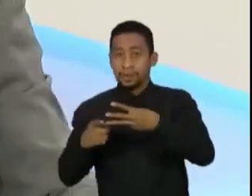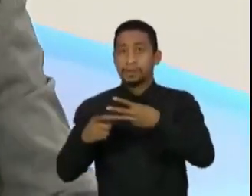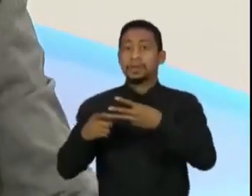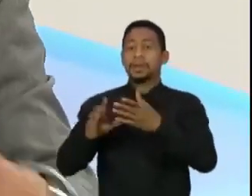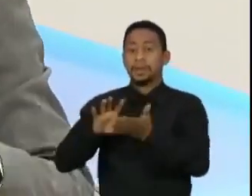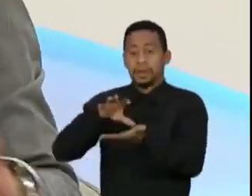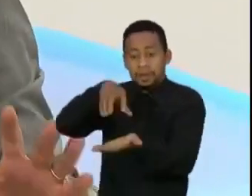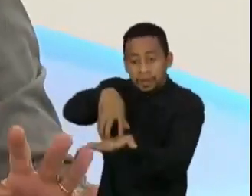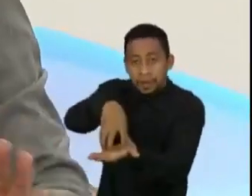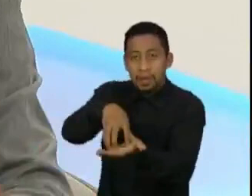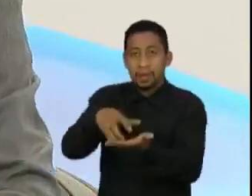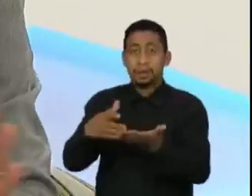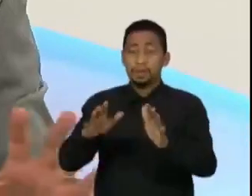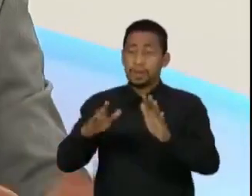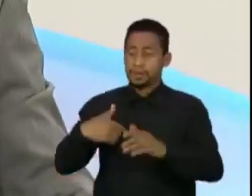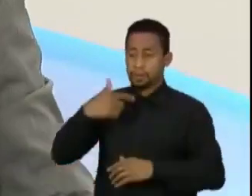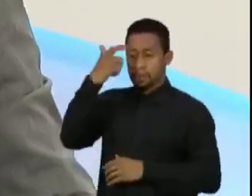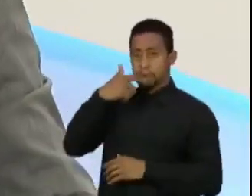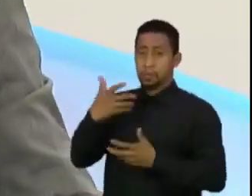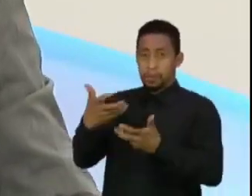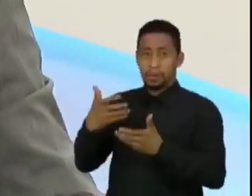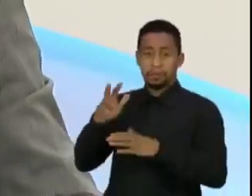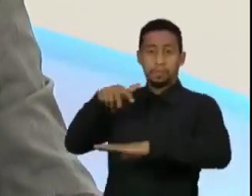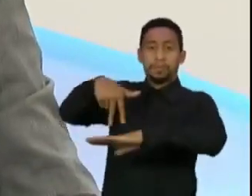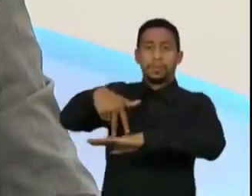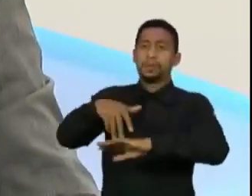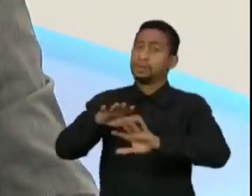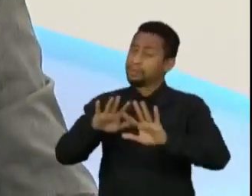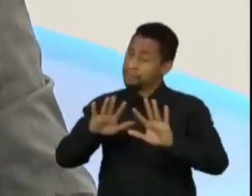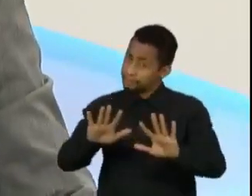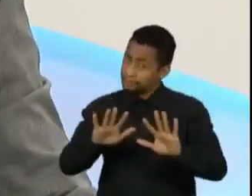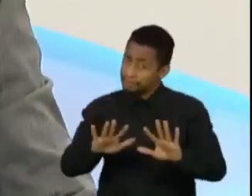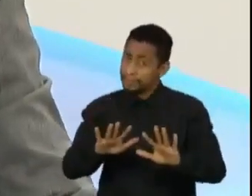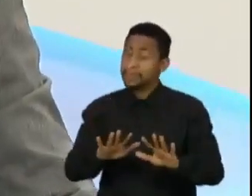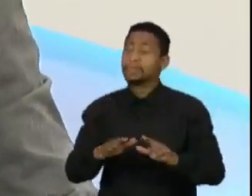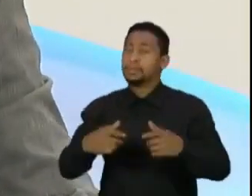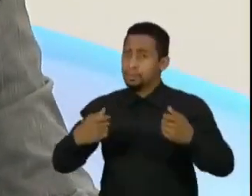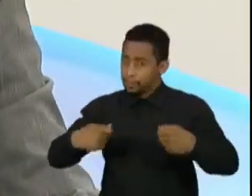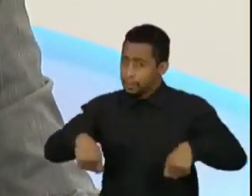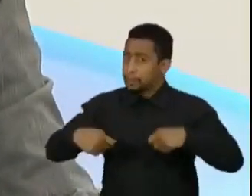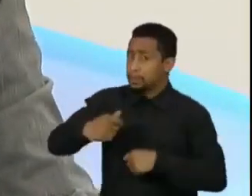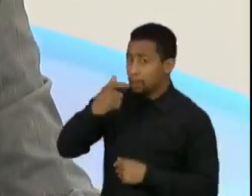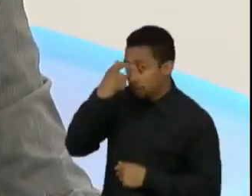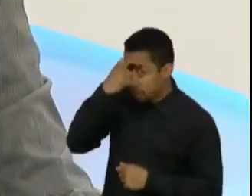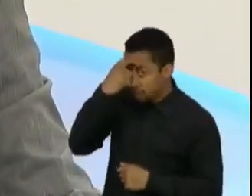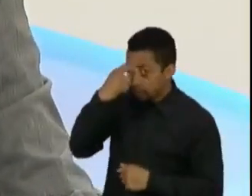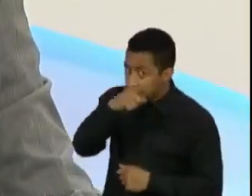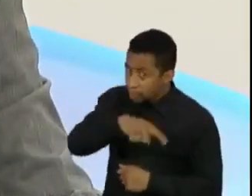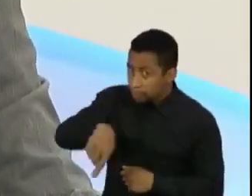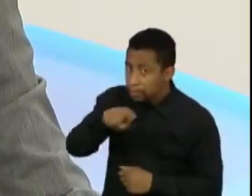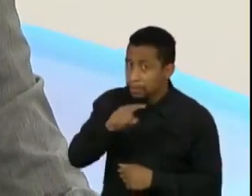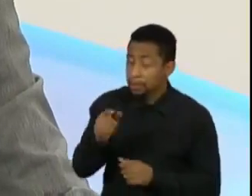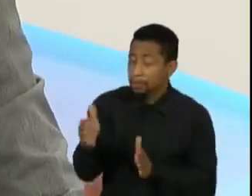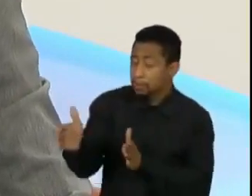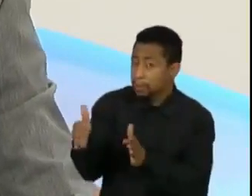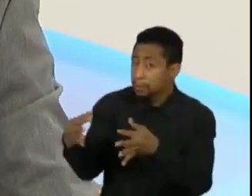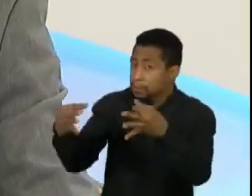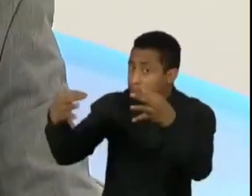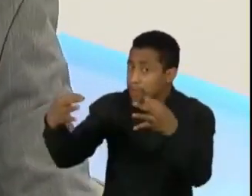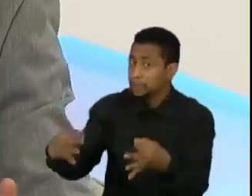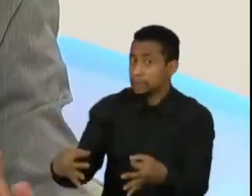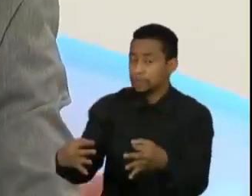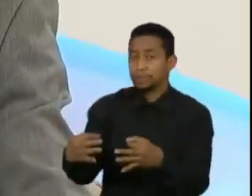candidatura de centro, né? Mas desde que seja eu. Então, acho que precisa ter um pouquinho de consciência de todos, no momento apropriado, evidentemente.